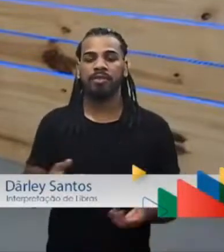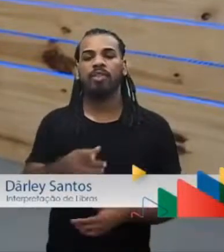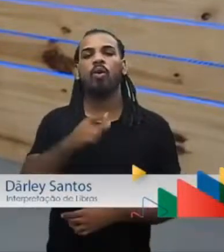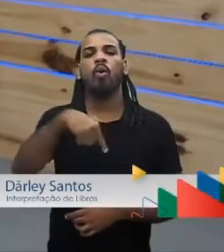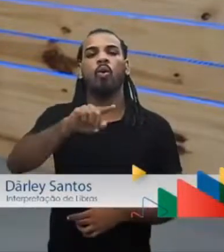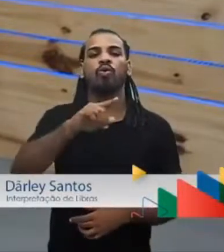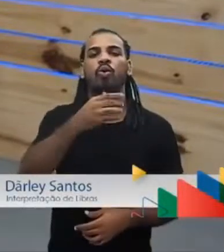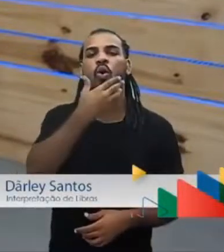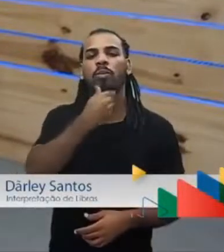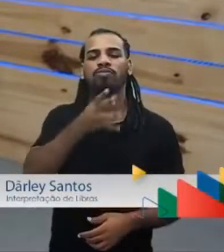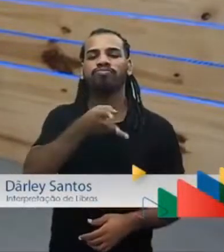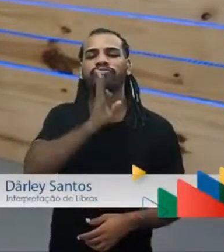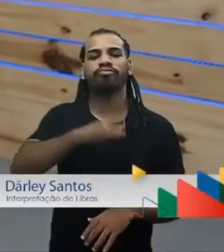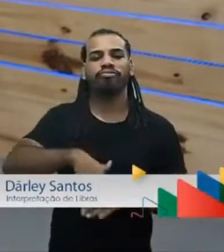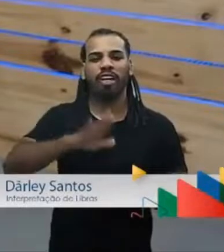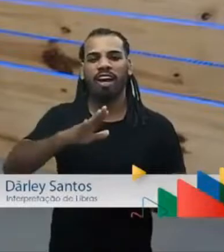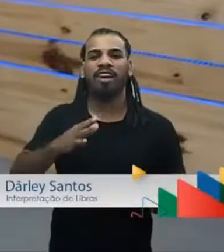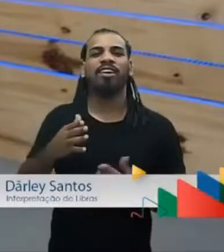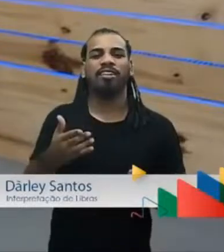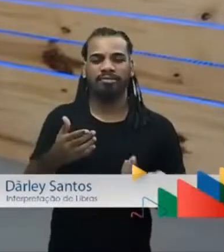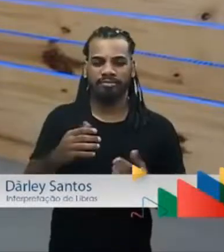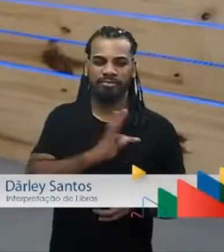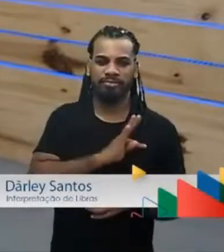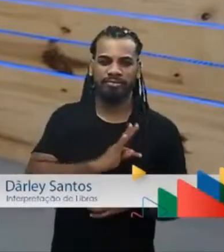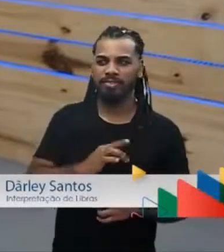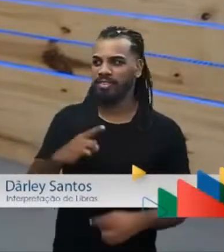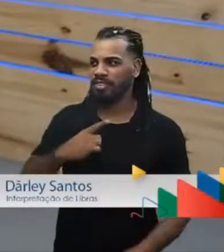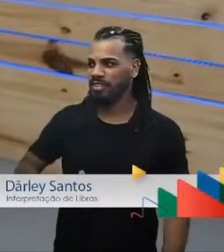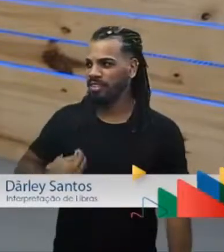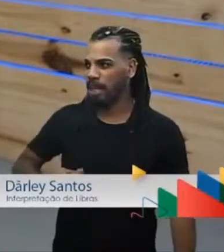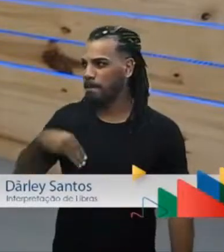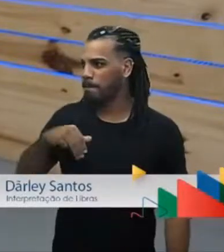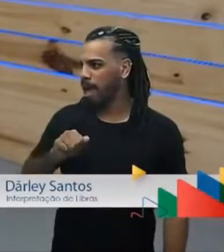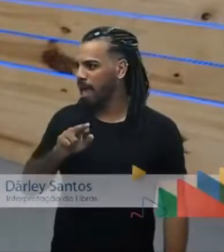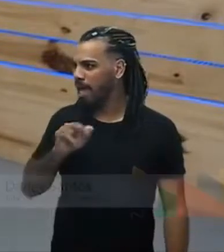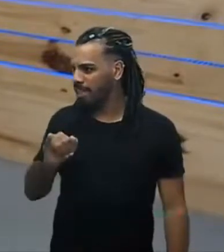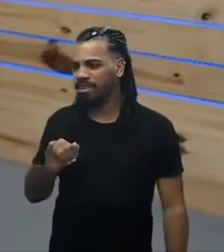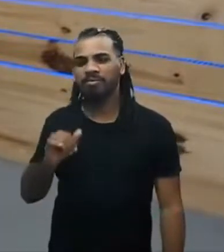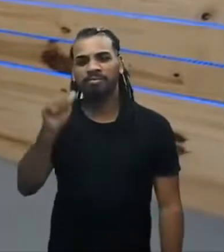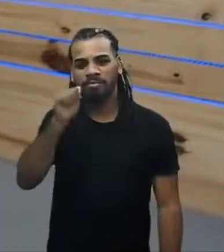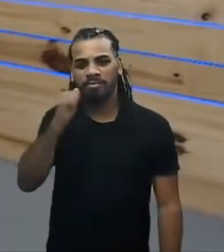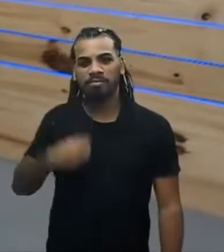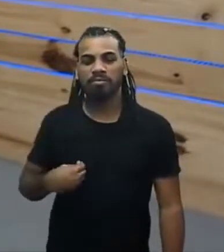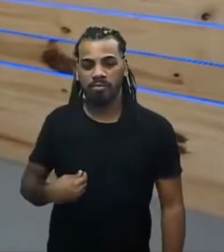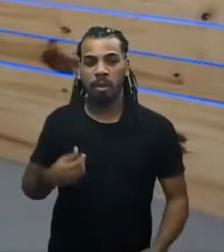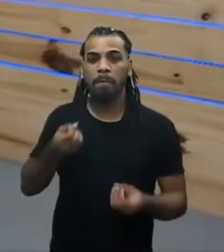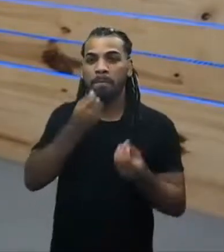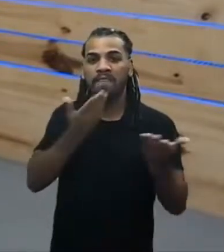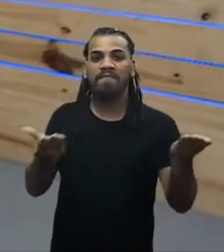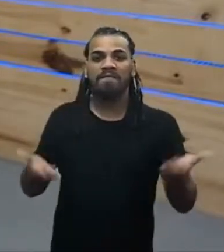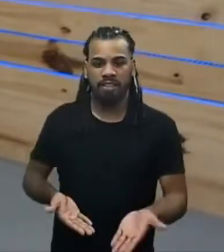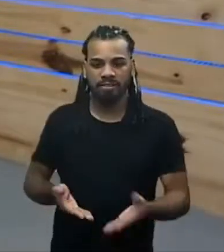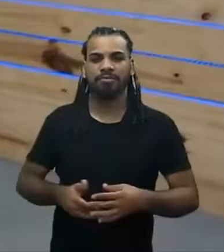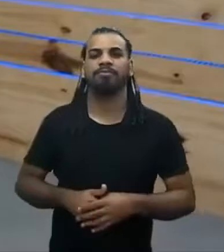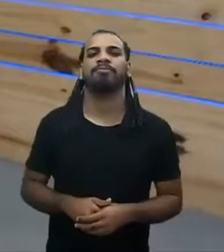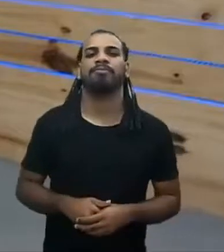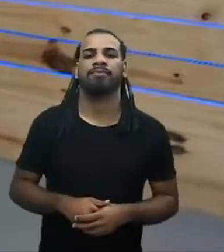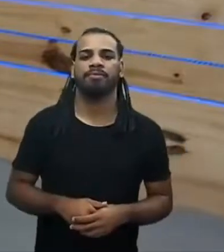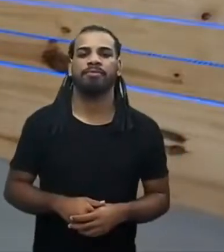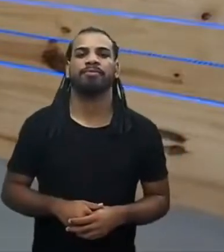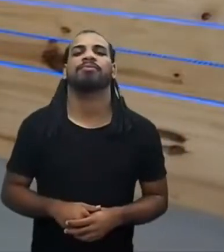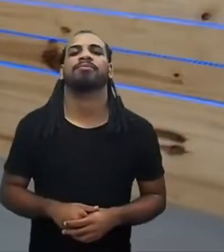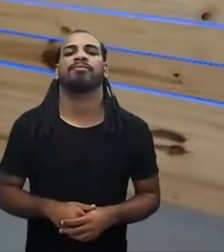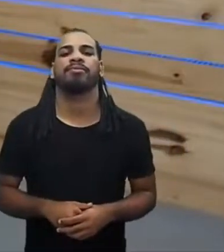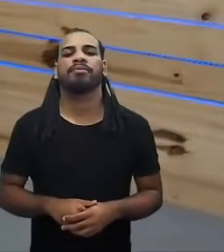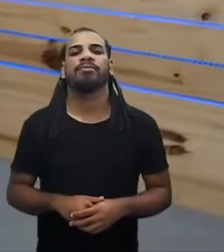conhece, o Johnny Boy, e estamos aqui com a visita da Mari. Sejam todos muito bem-vindos e muito bem-vindas. Você, Fera,